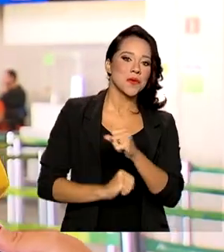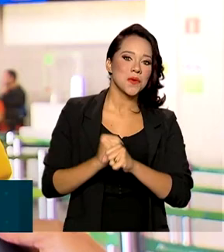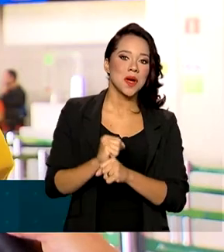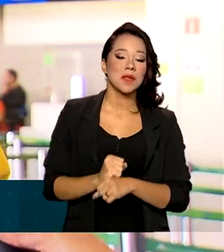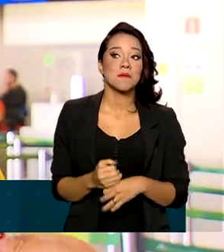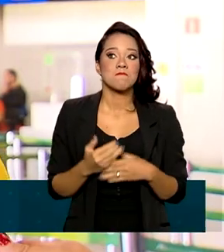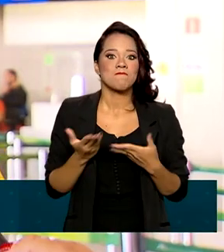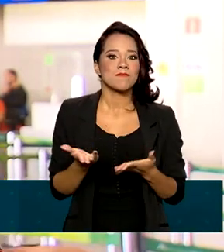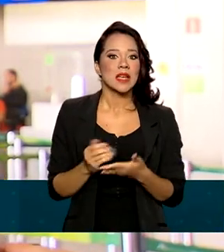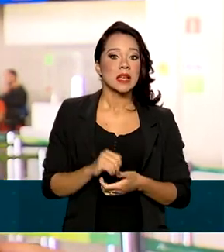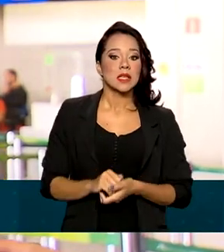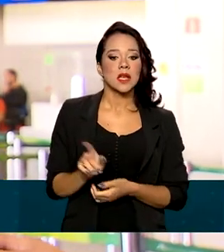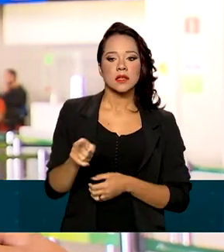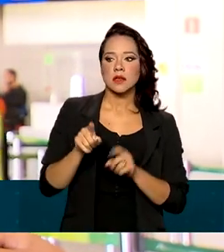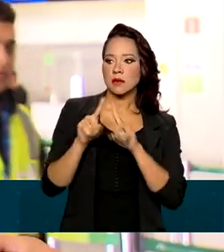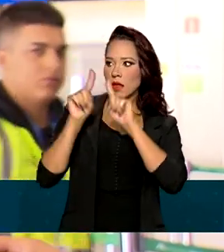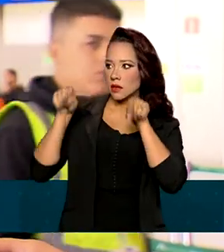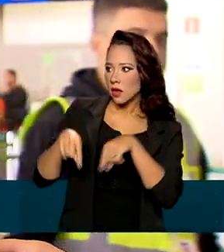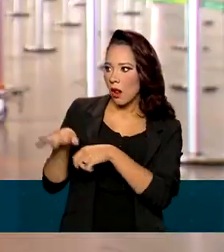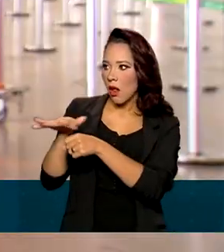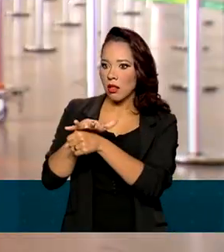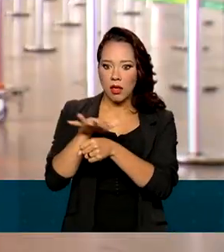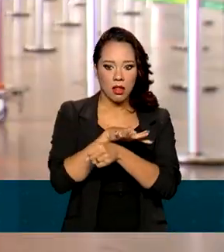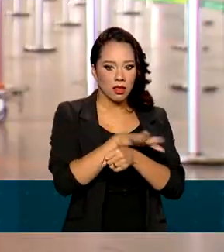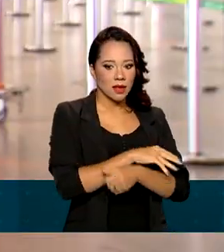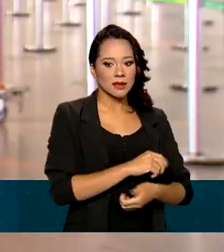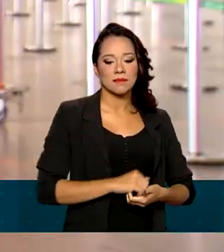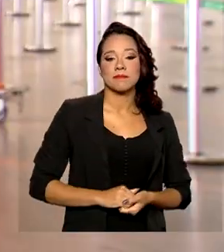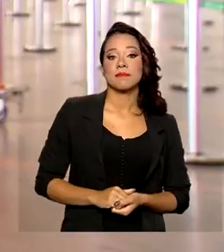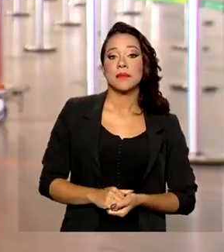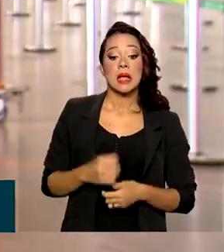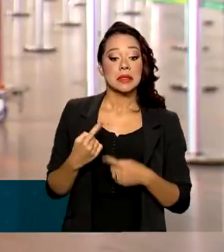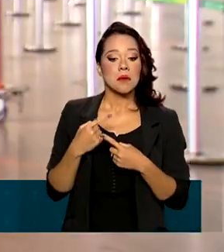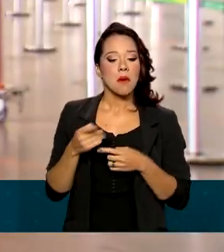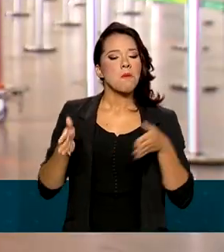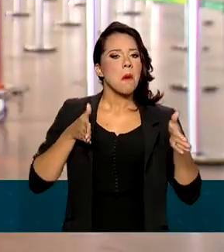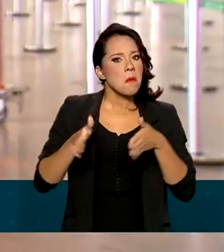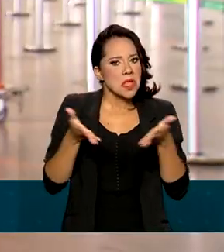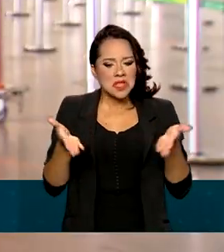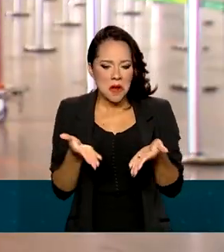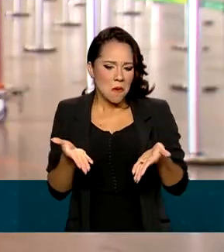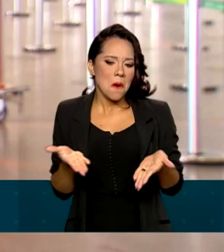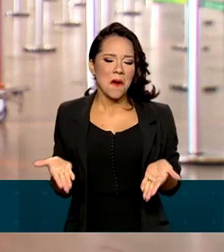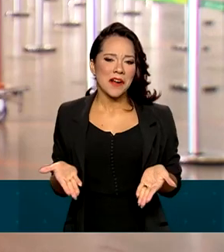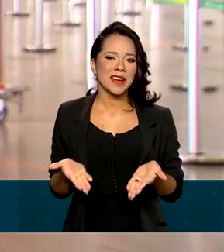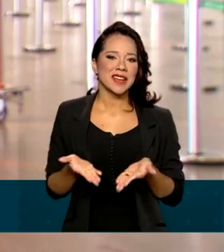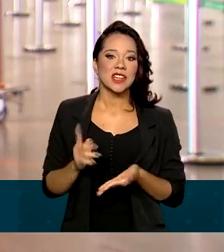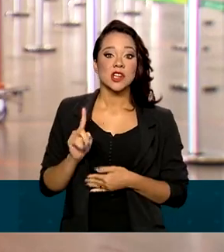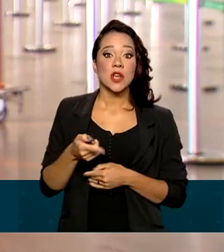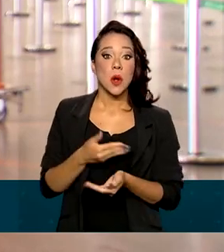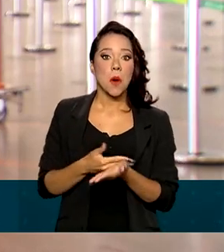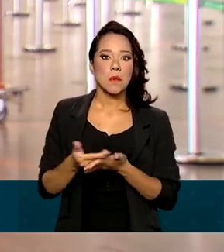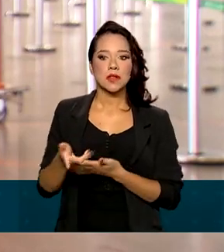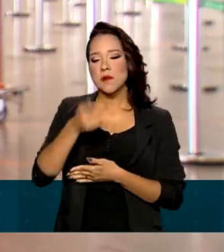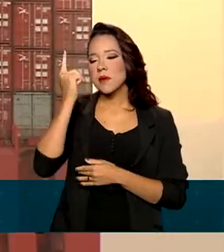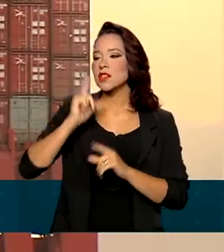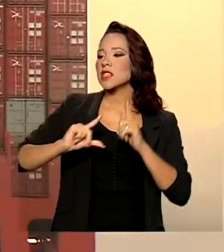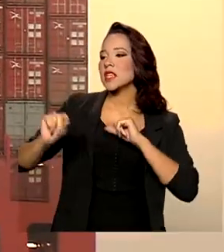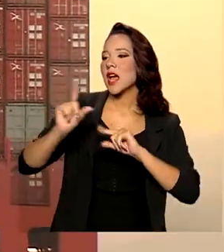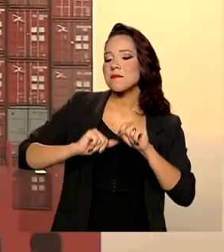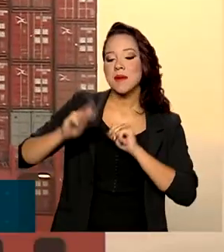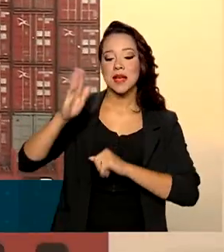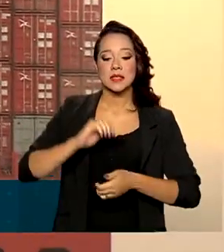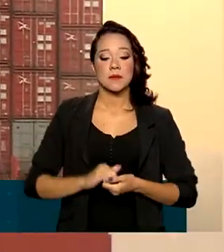os guichês estão bastante lotados. Acho que é o próprio momento mesmo, assim, que já começou a sair mais.